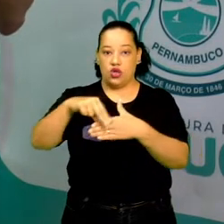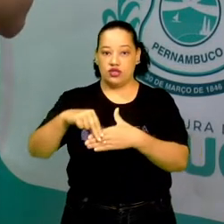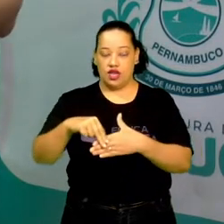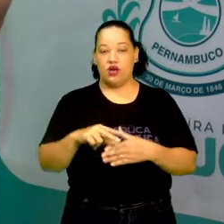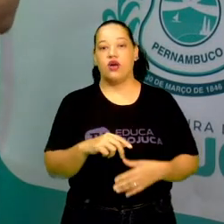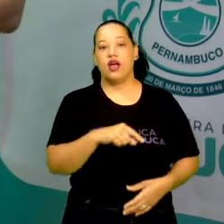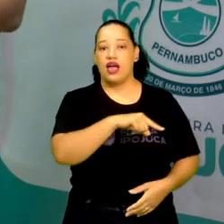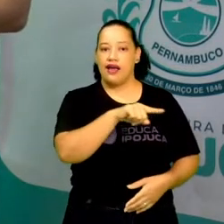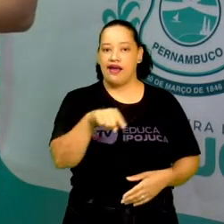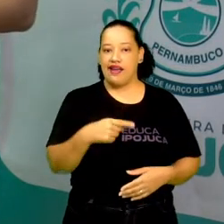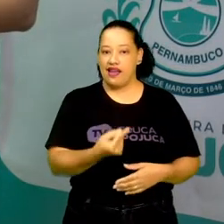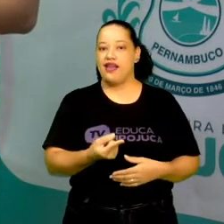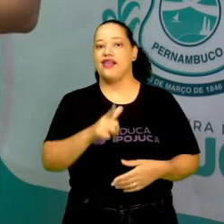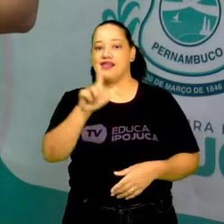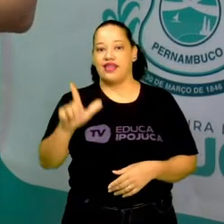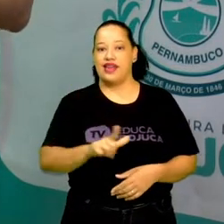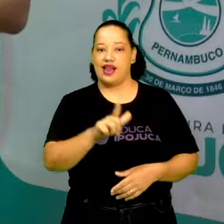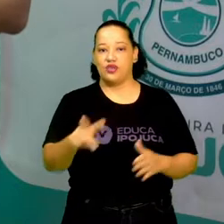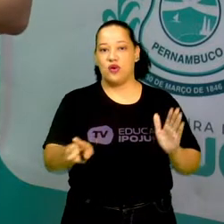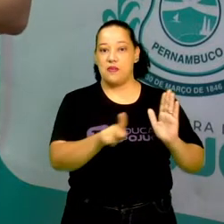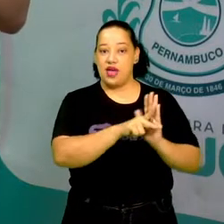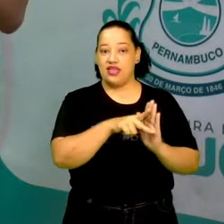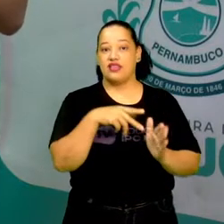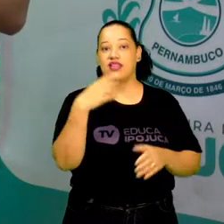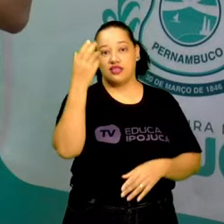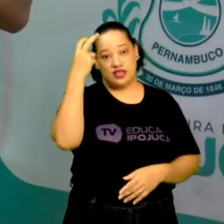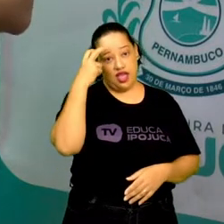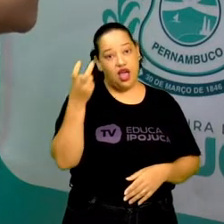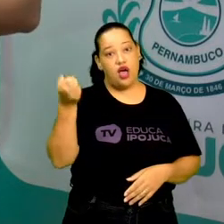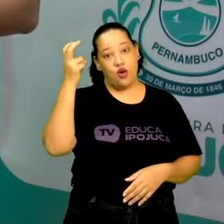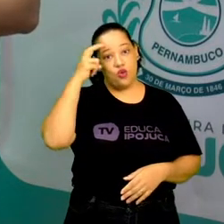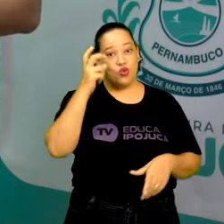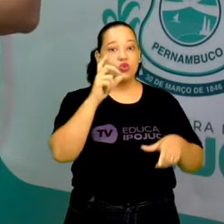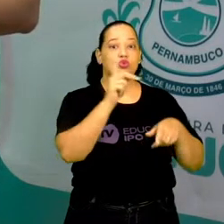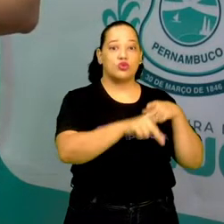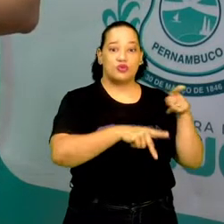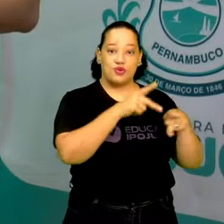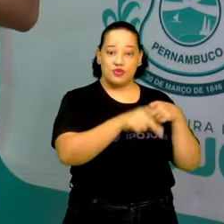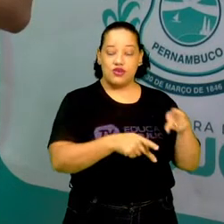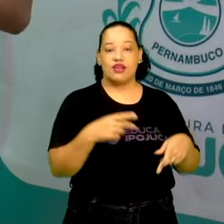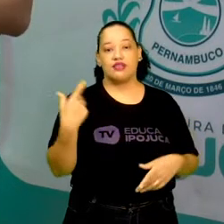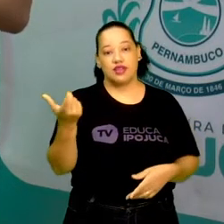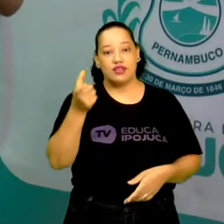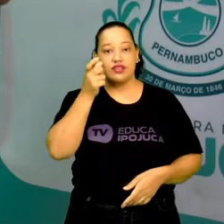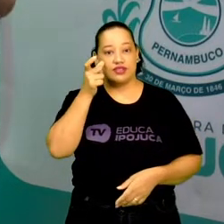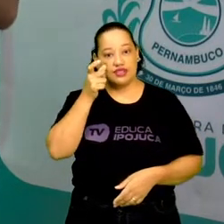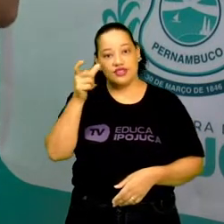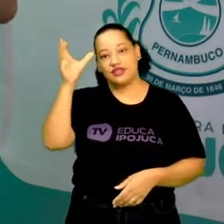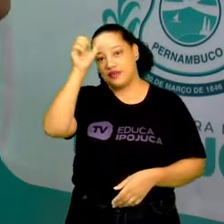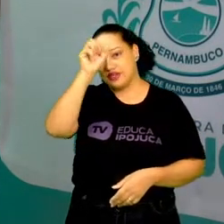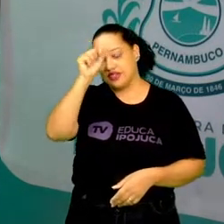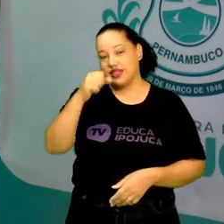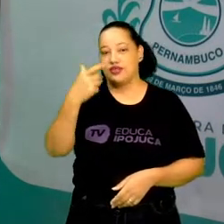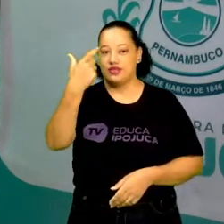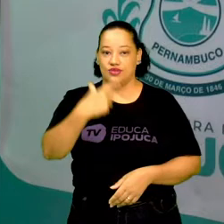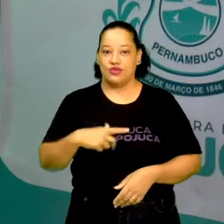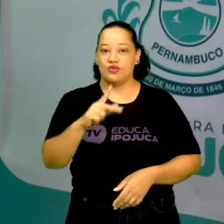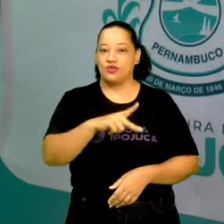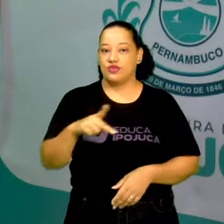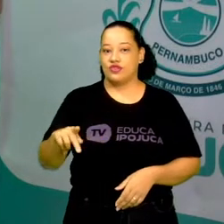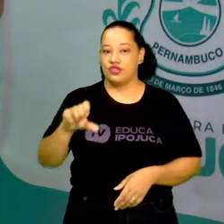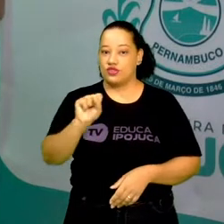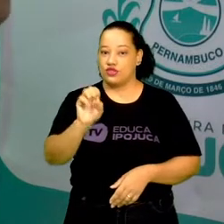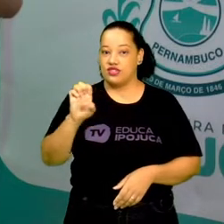faz parte da nossa cultura popular, é interessante sabermos um pouquinho mais. Eu, professor Senéval Santana,